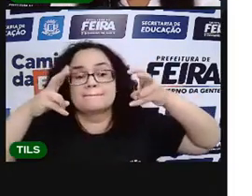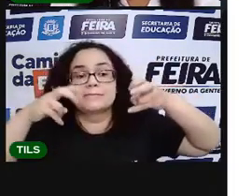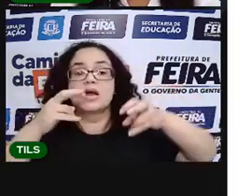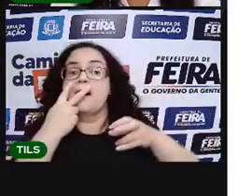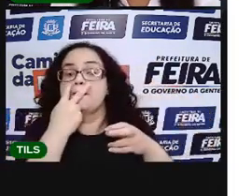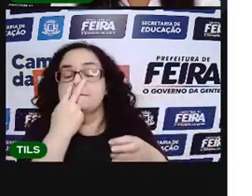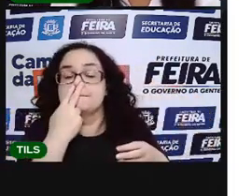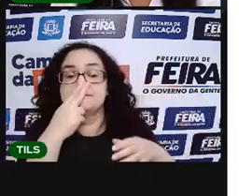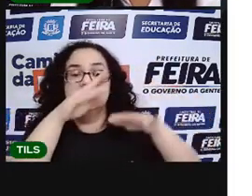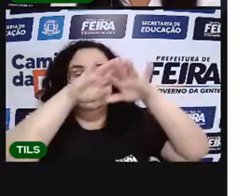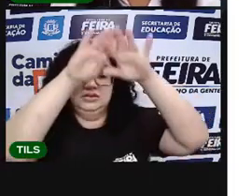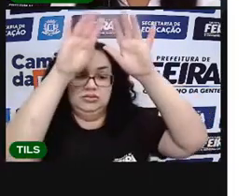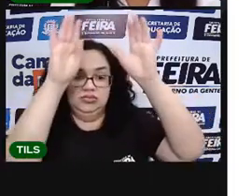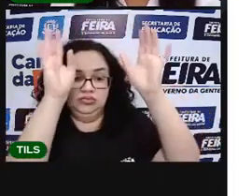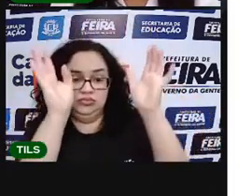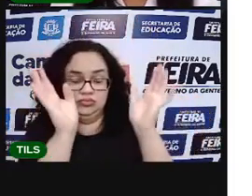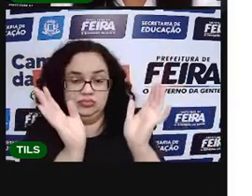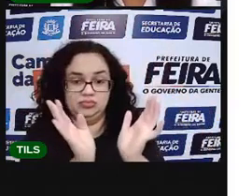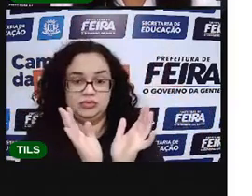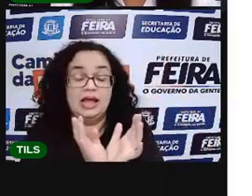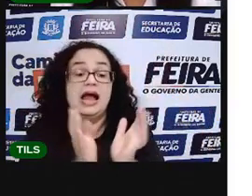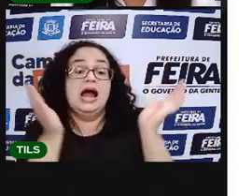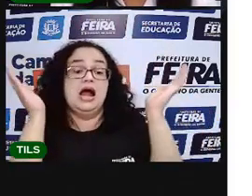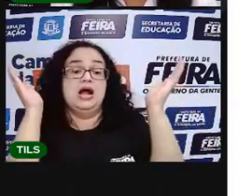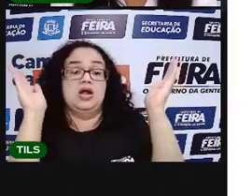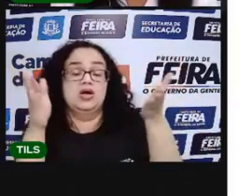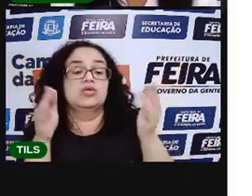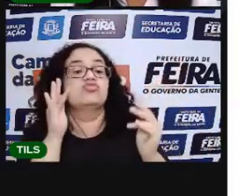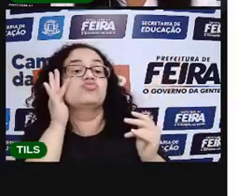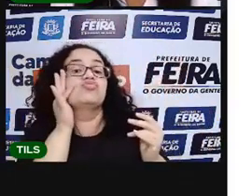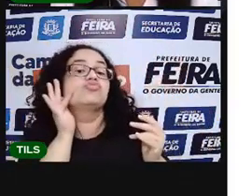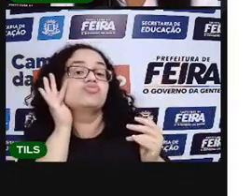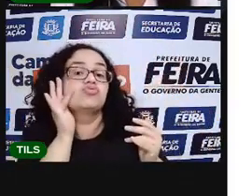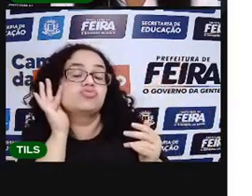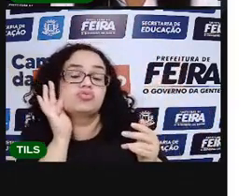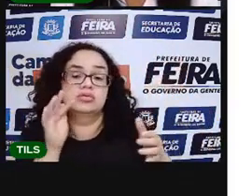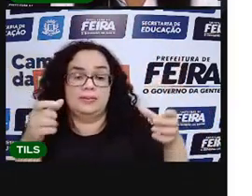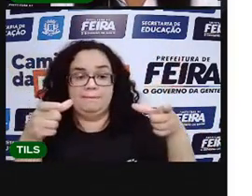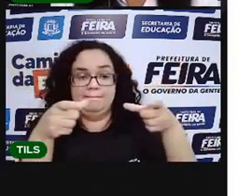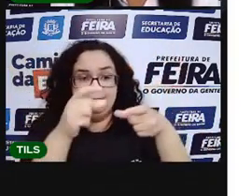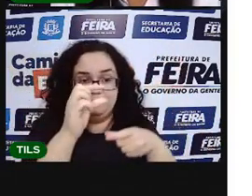parecido. Agora vamos colocar aqui só as frutas pequenas.